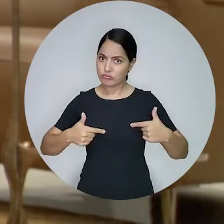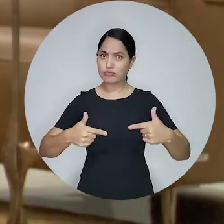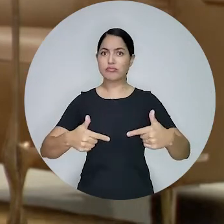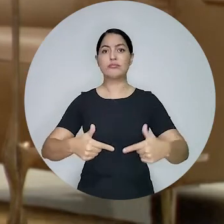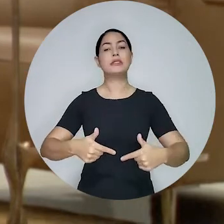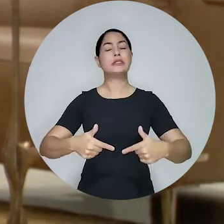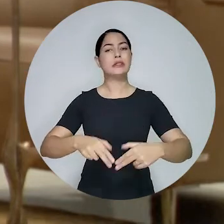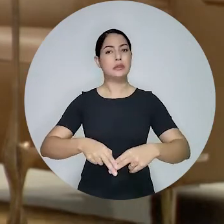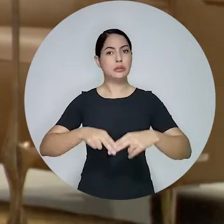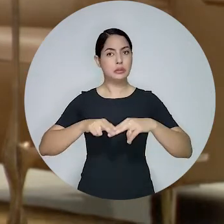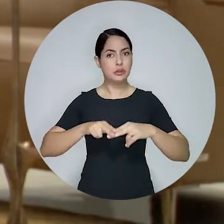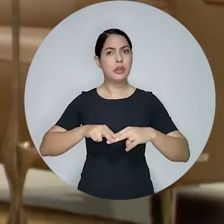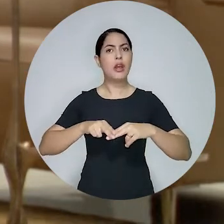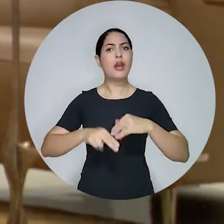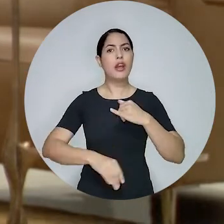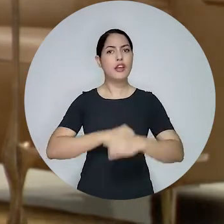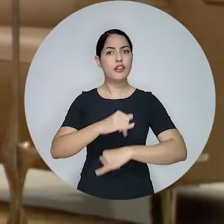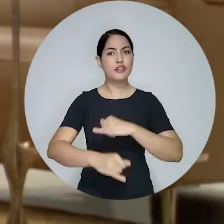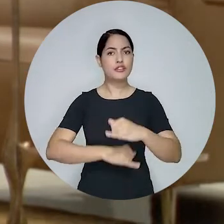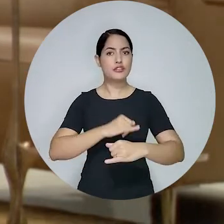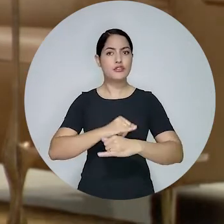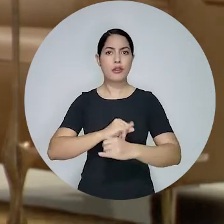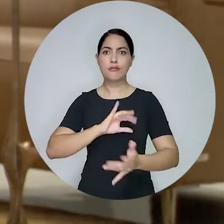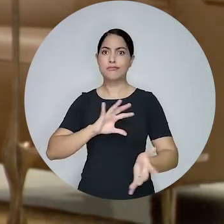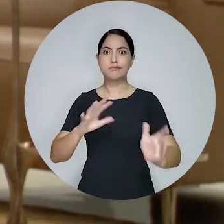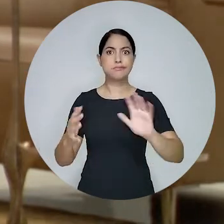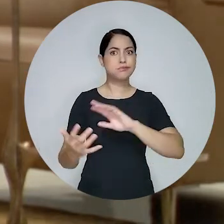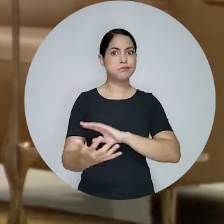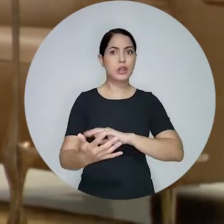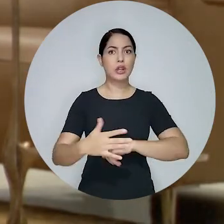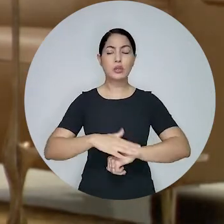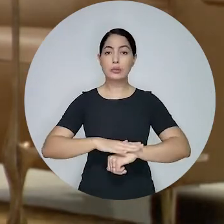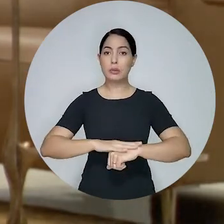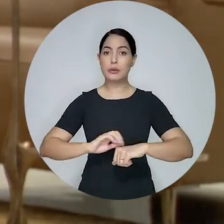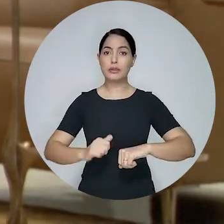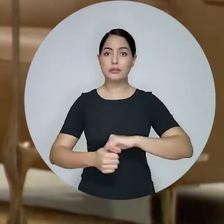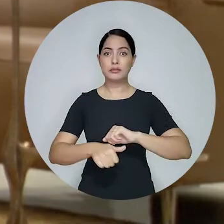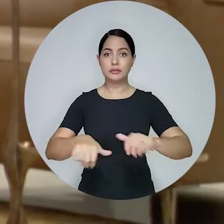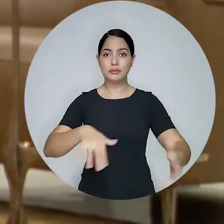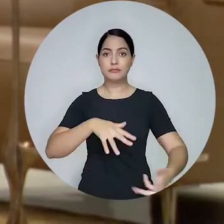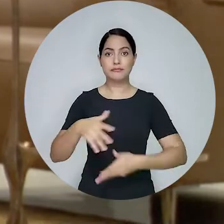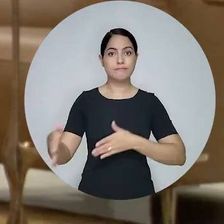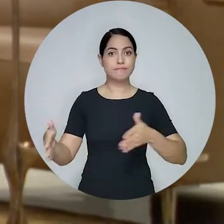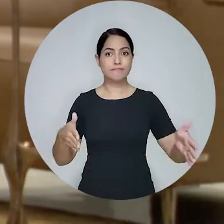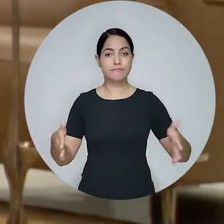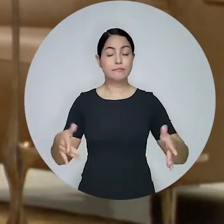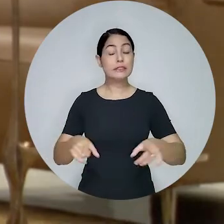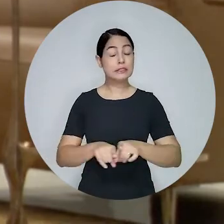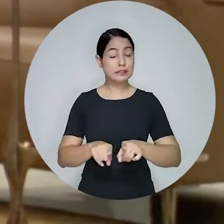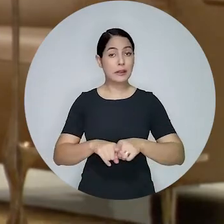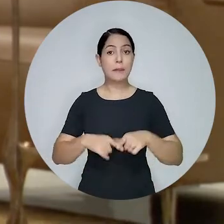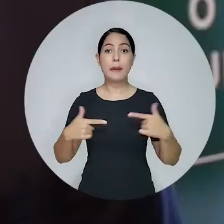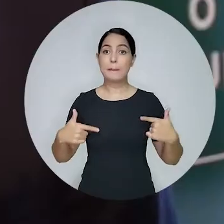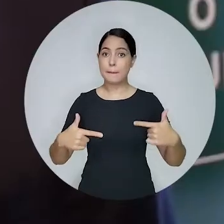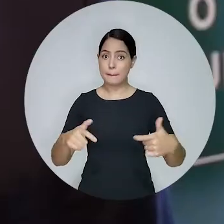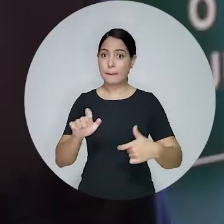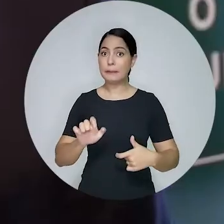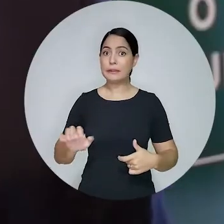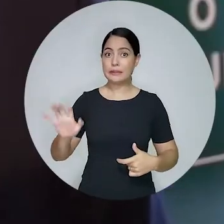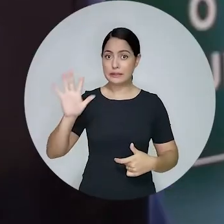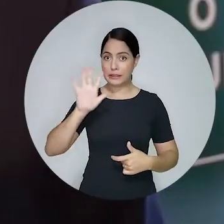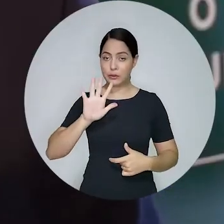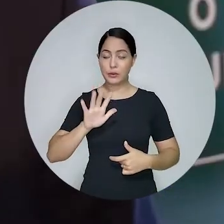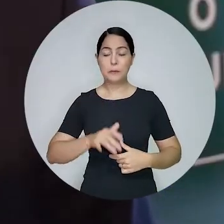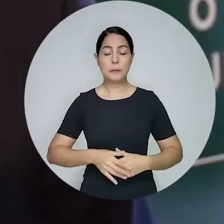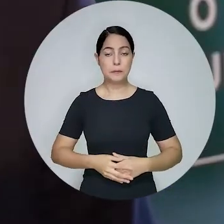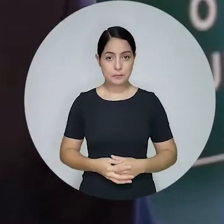transformações impostas pela revolução digital, a pandemia da Covid-19 e agora a guerra europeia. O Conselho